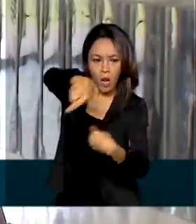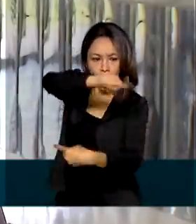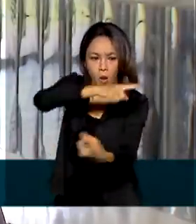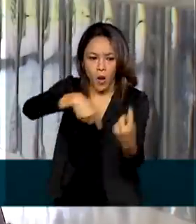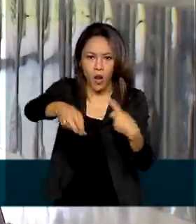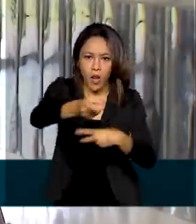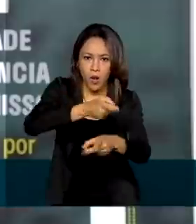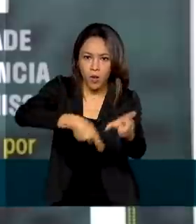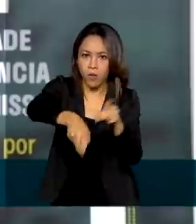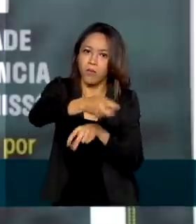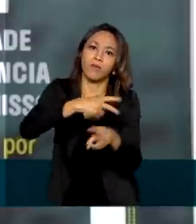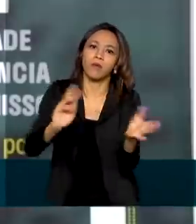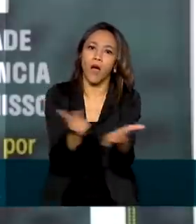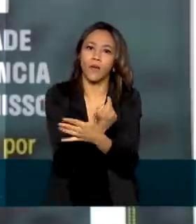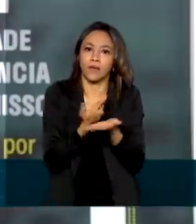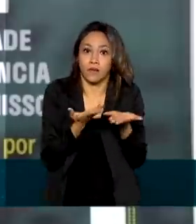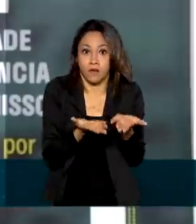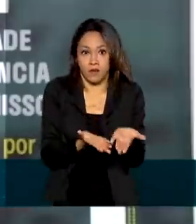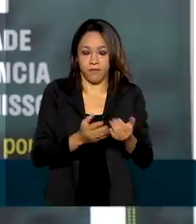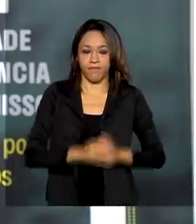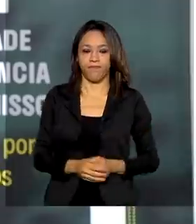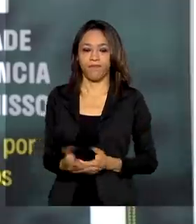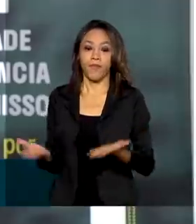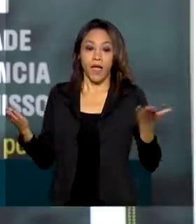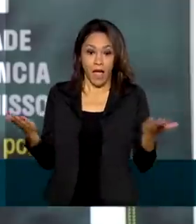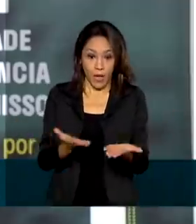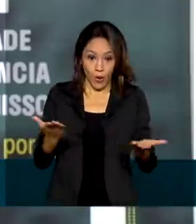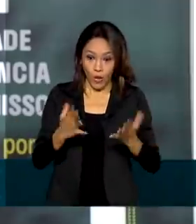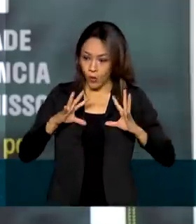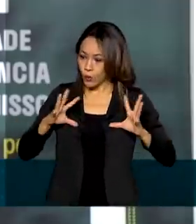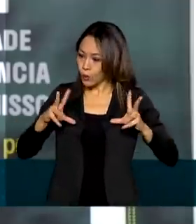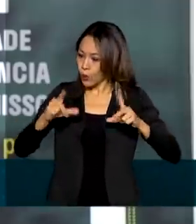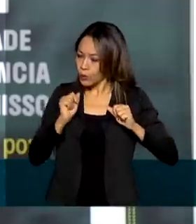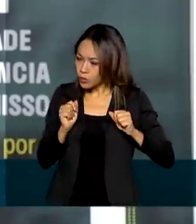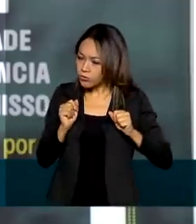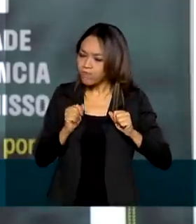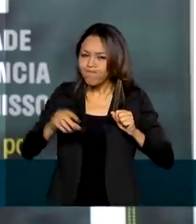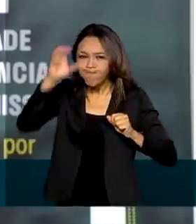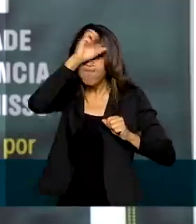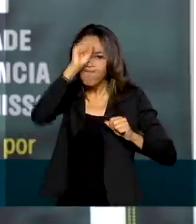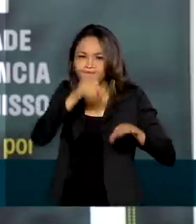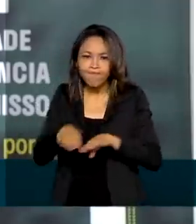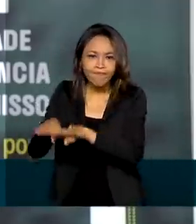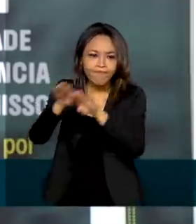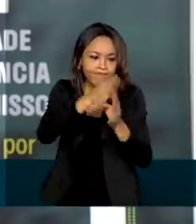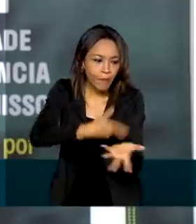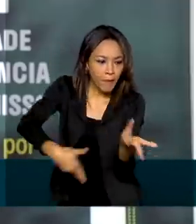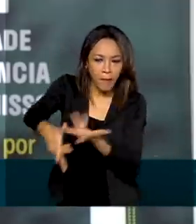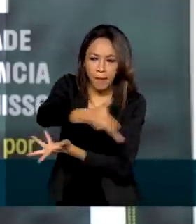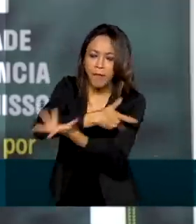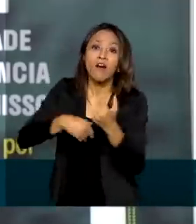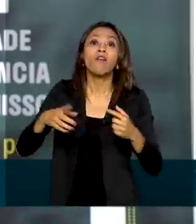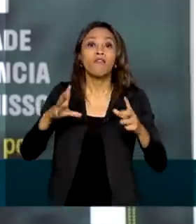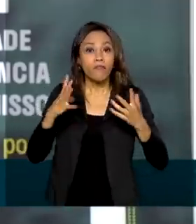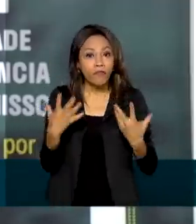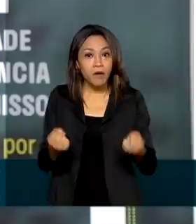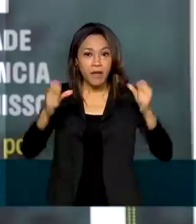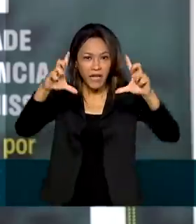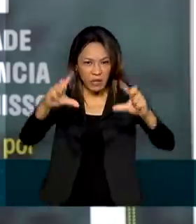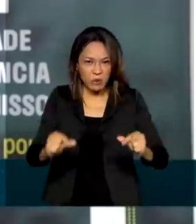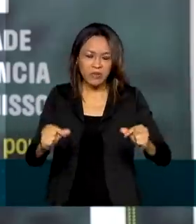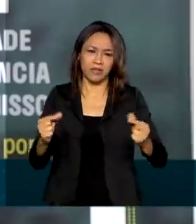comércio ilícito. Agora, com esse nivelamento com todos os operadores, nós vamos ter uma redução dessa diferença das instituições